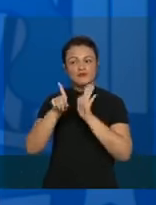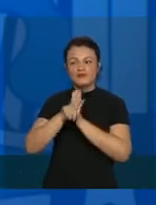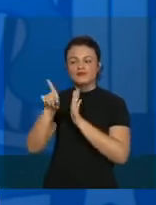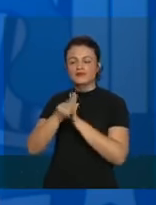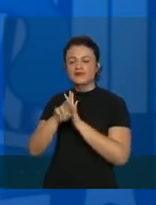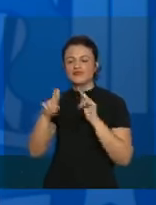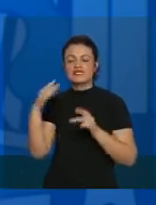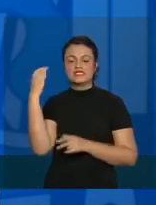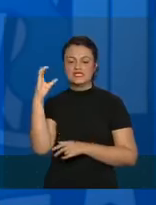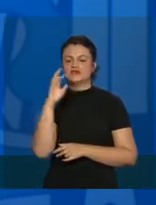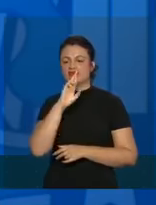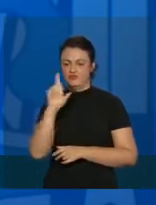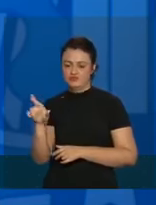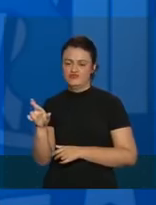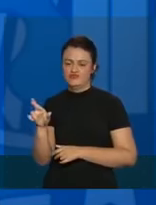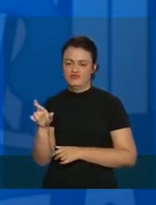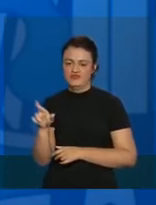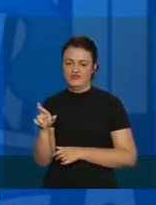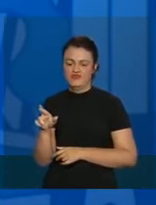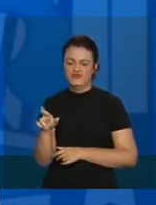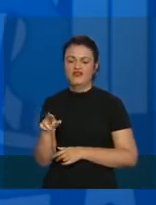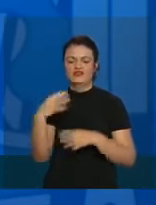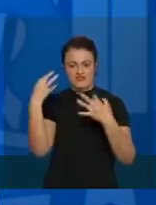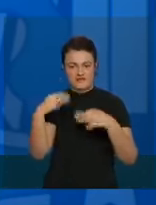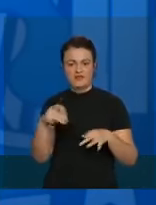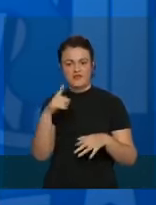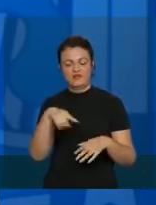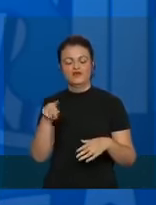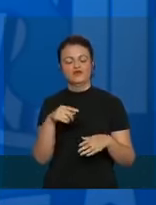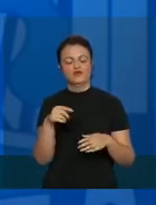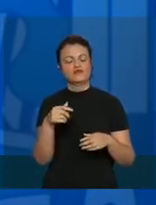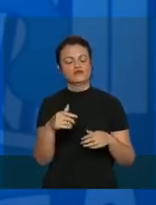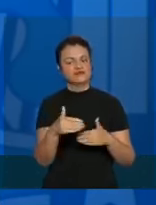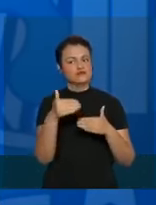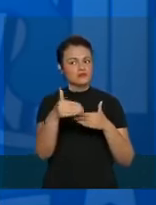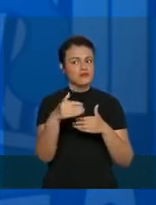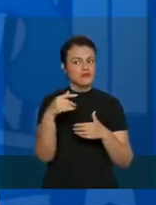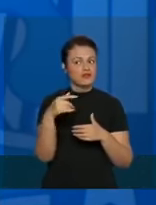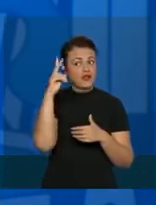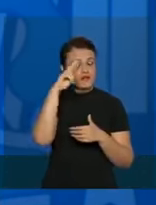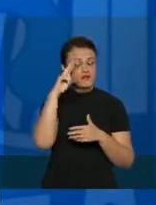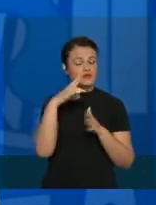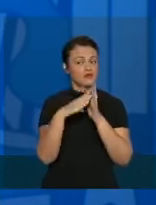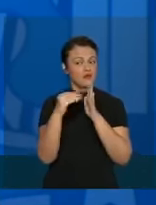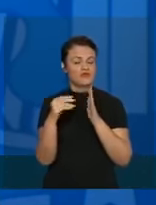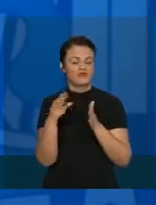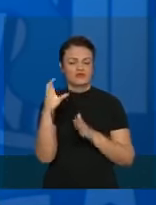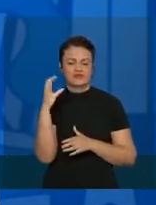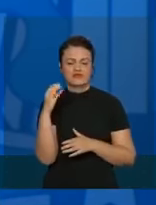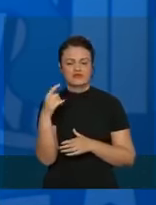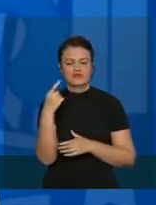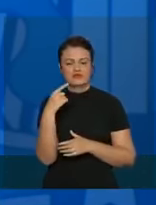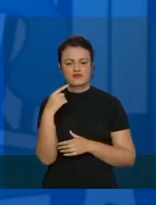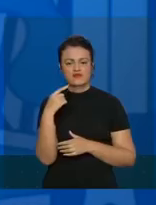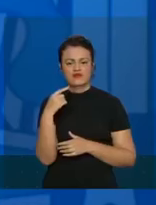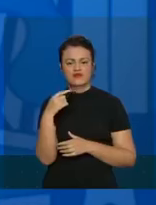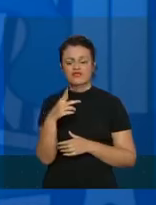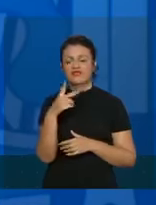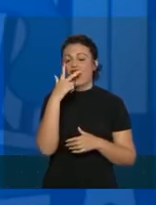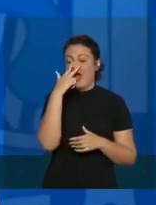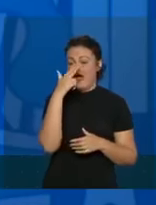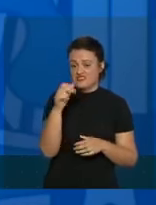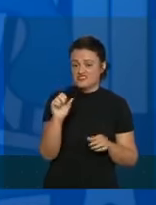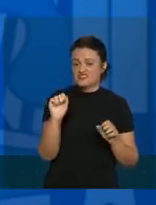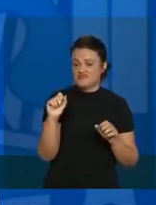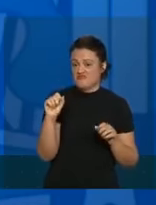faz, a ciência responde, eles afirmam e a gente vai dando o passo. Não se tirou nenhuma prerrogativa de ninguém, quem achar que